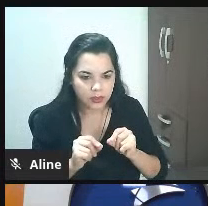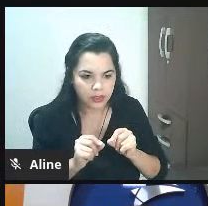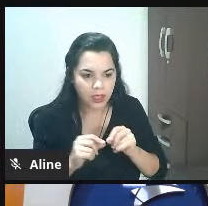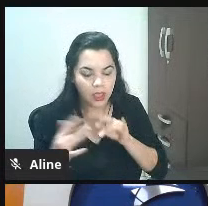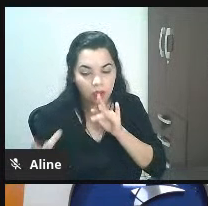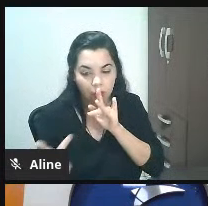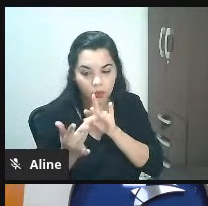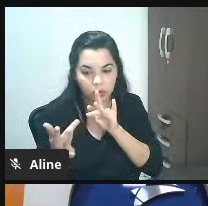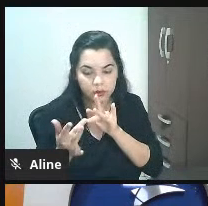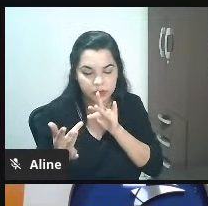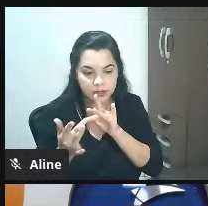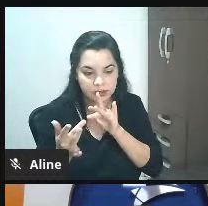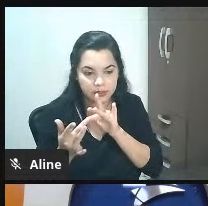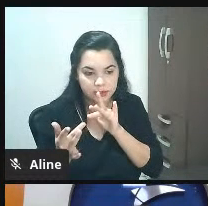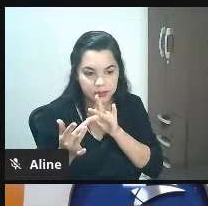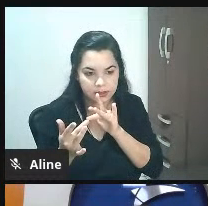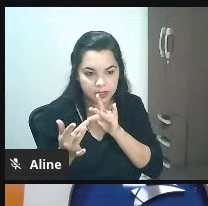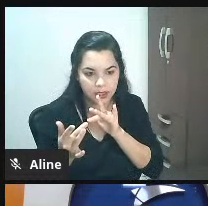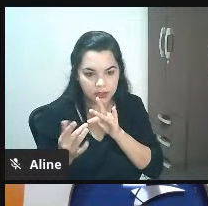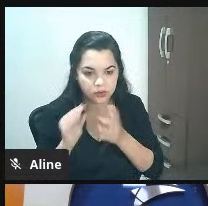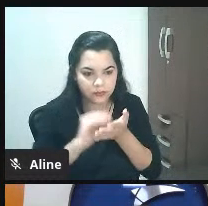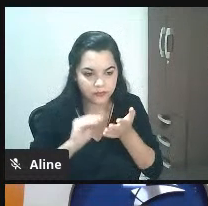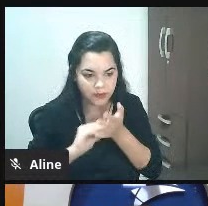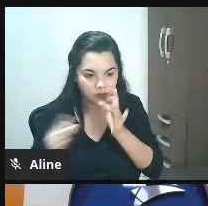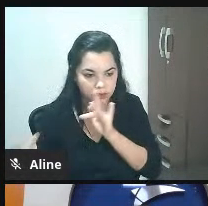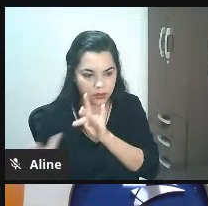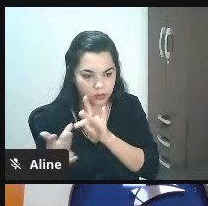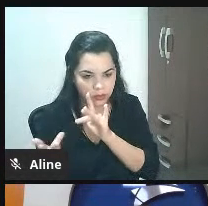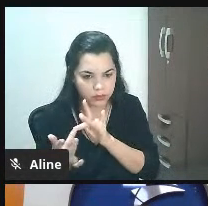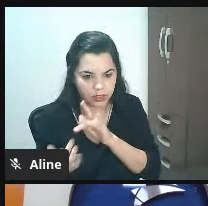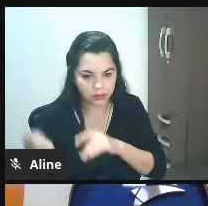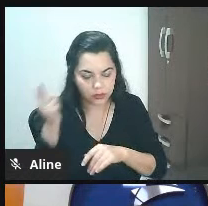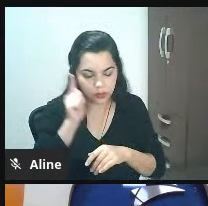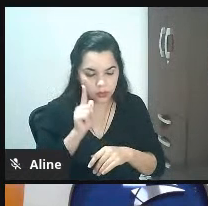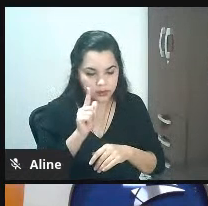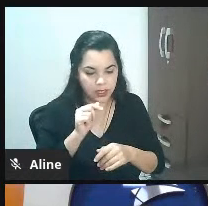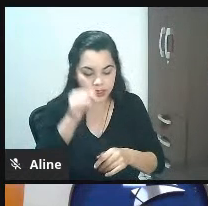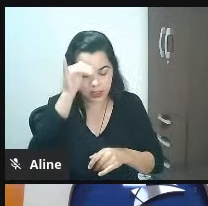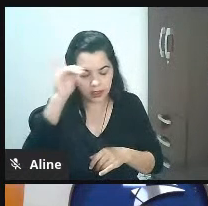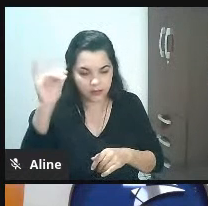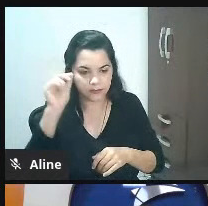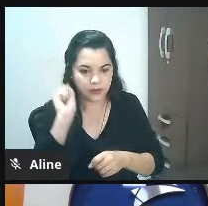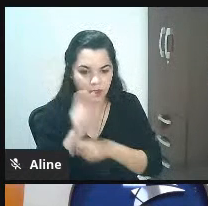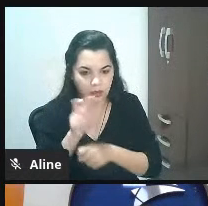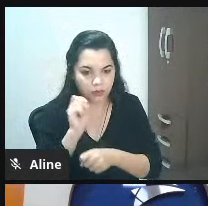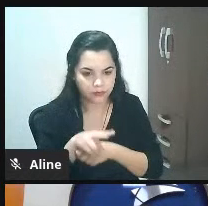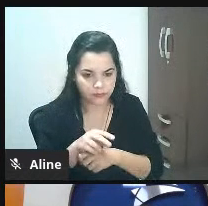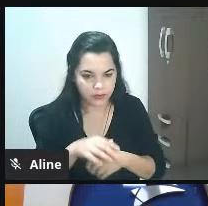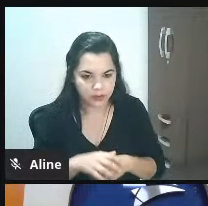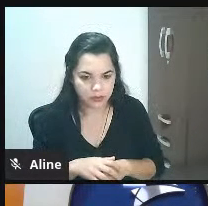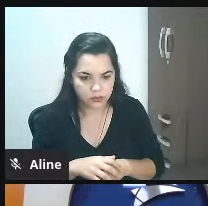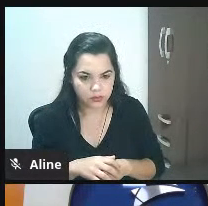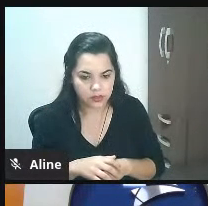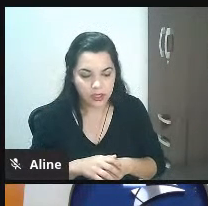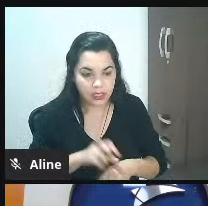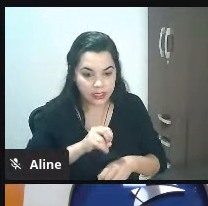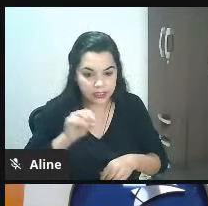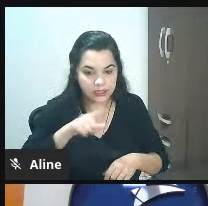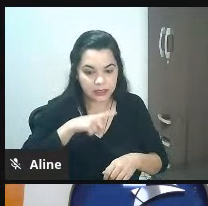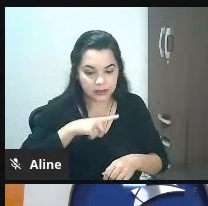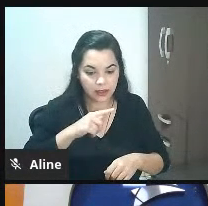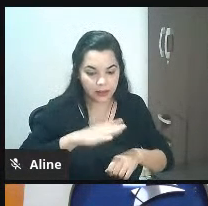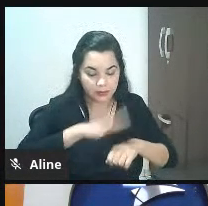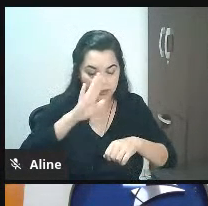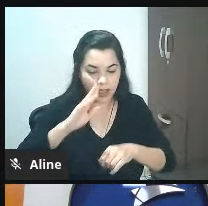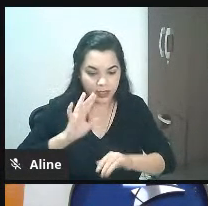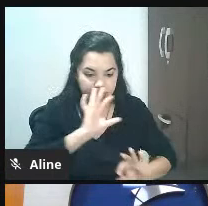menor risco na terceira tá mais planejamento maior certeza na quarta e penúltima tá assim e se